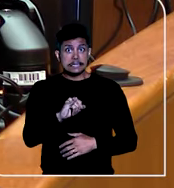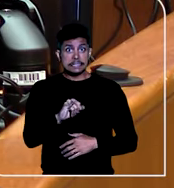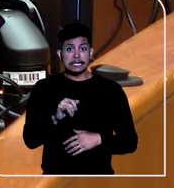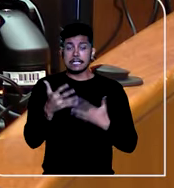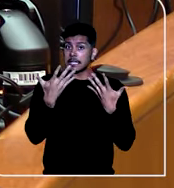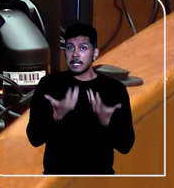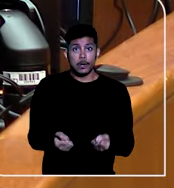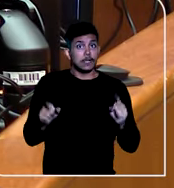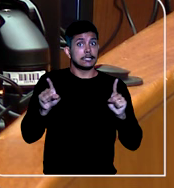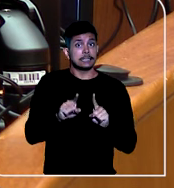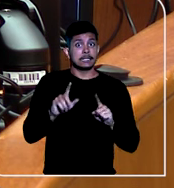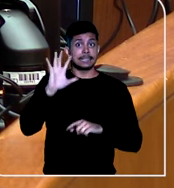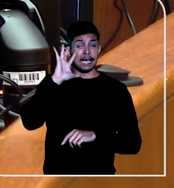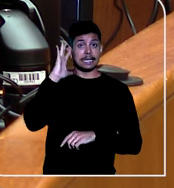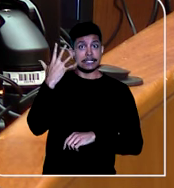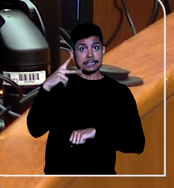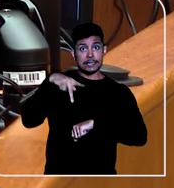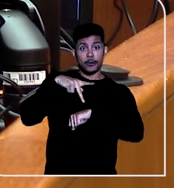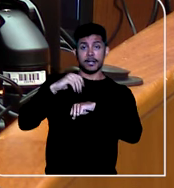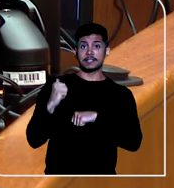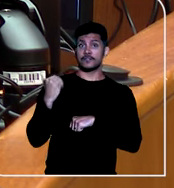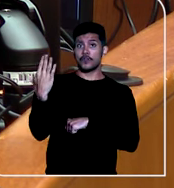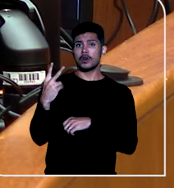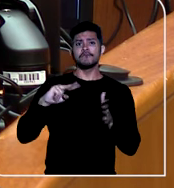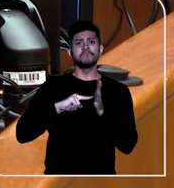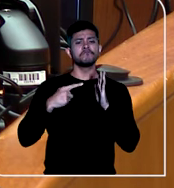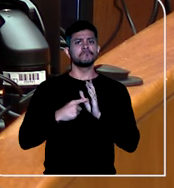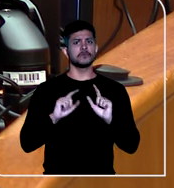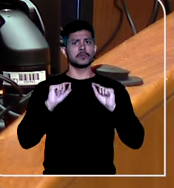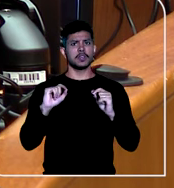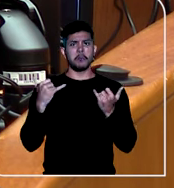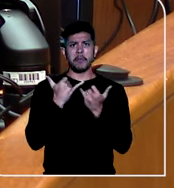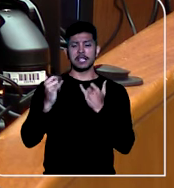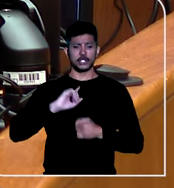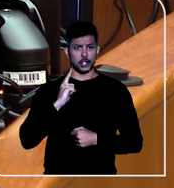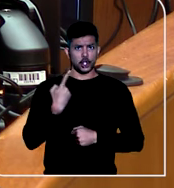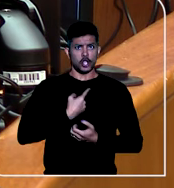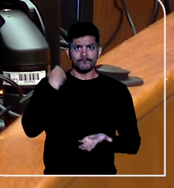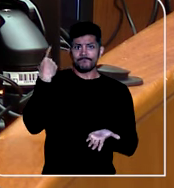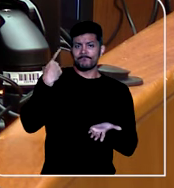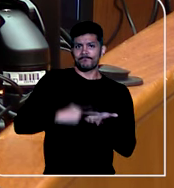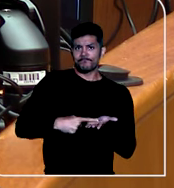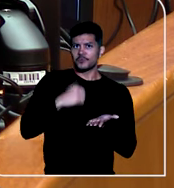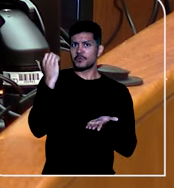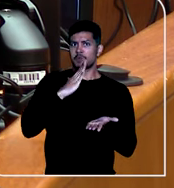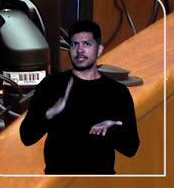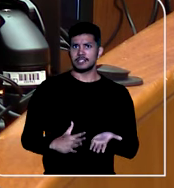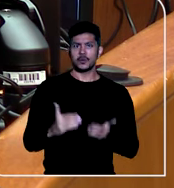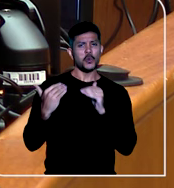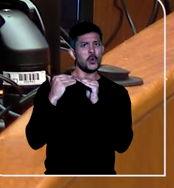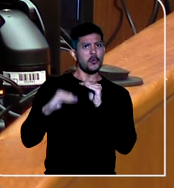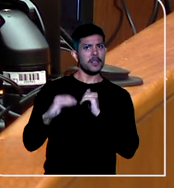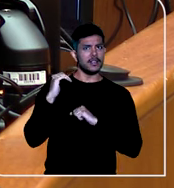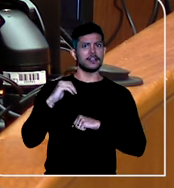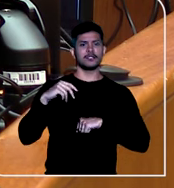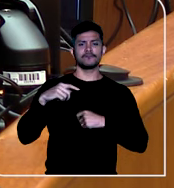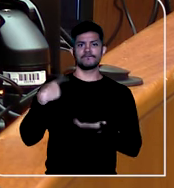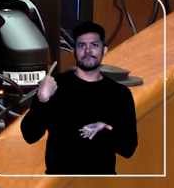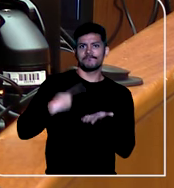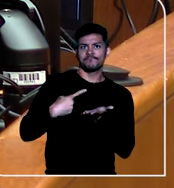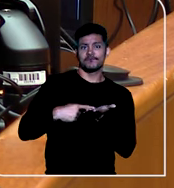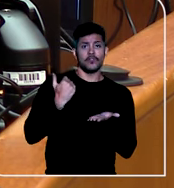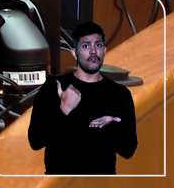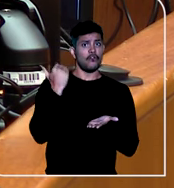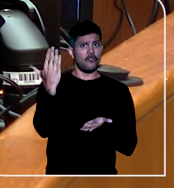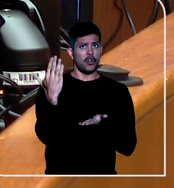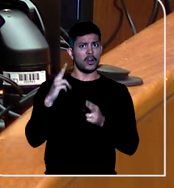representaria grave descumprimento dos deveres assumidos internacionalmente pelo Brasil, com